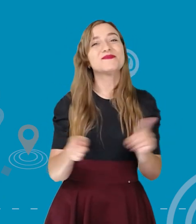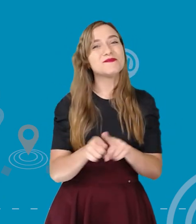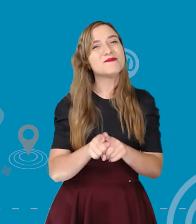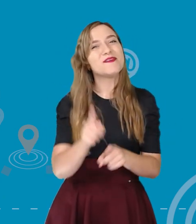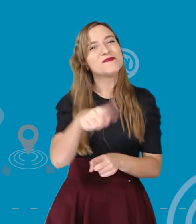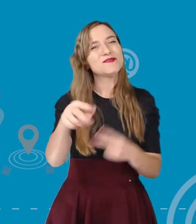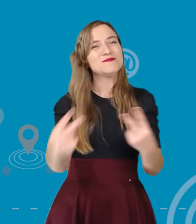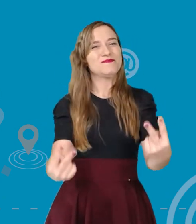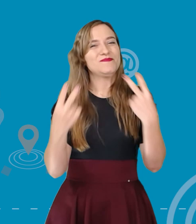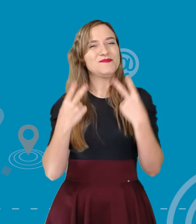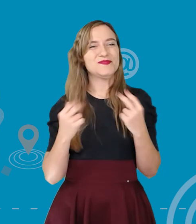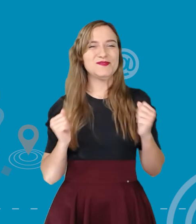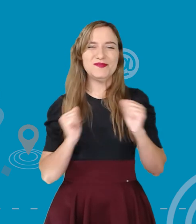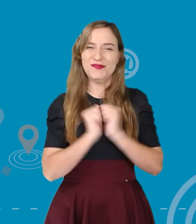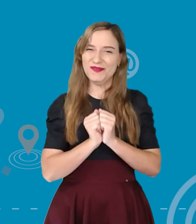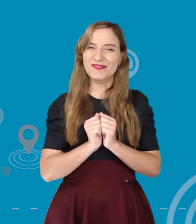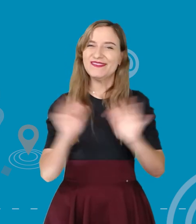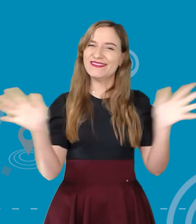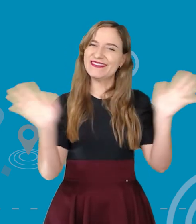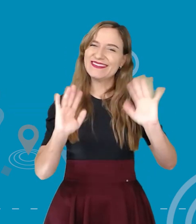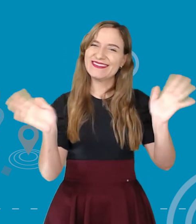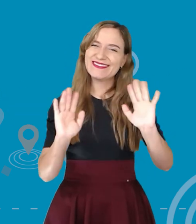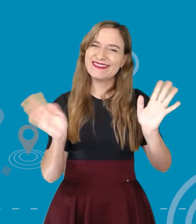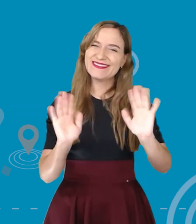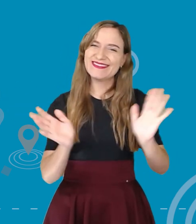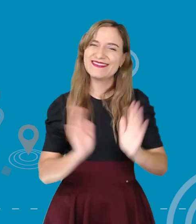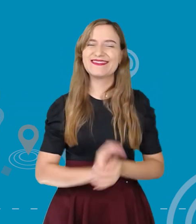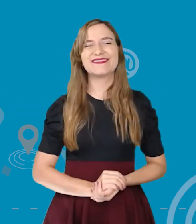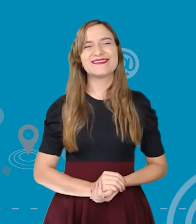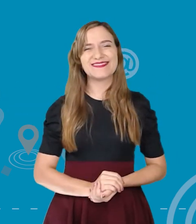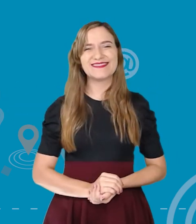vez por estarem aqui conosco. Tchau!